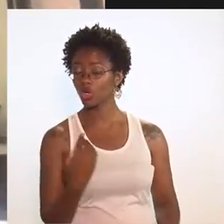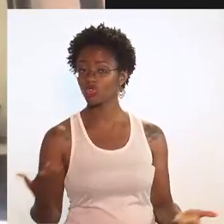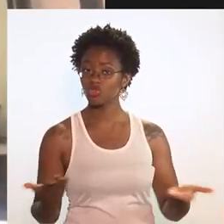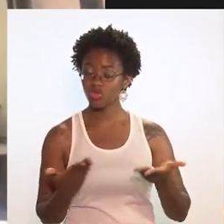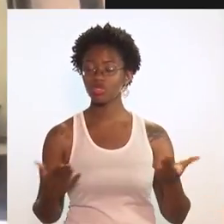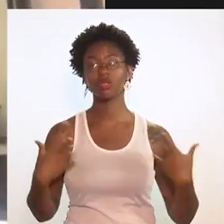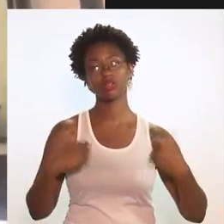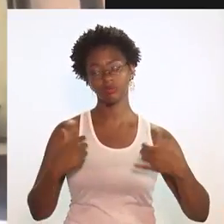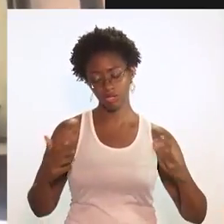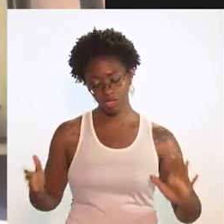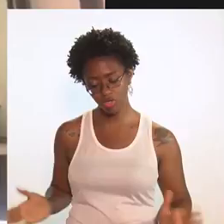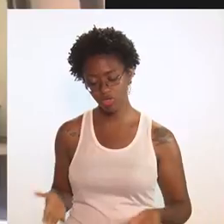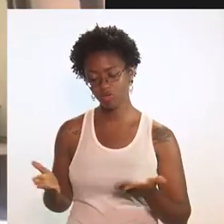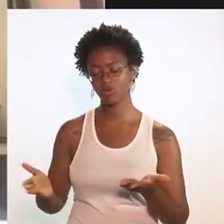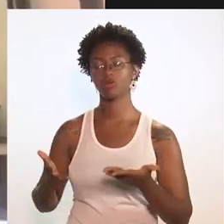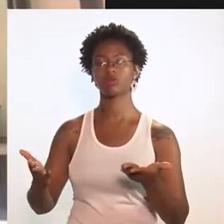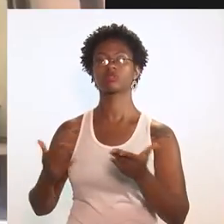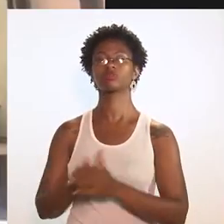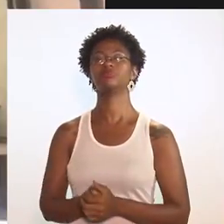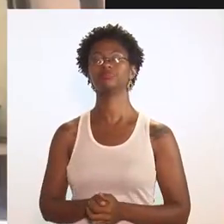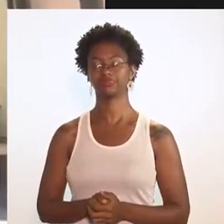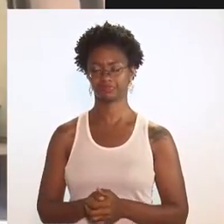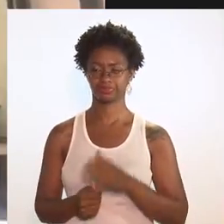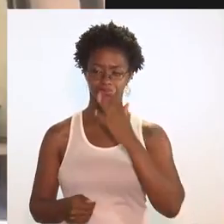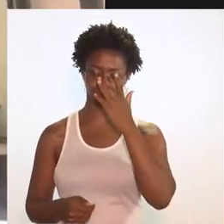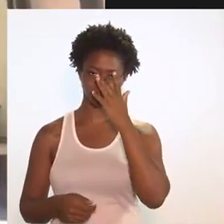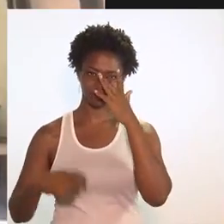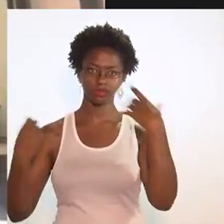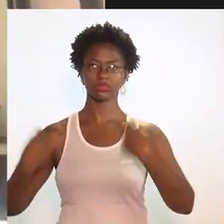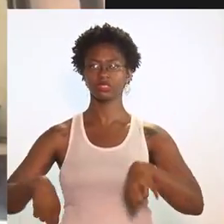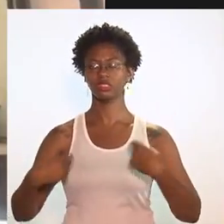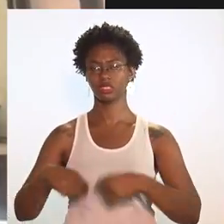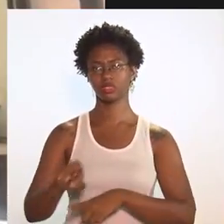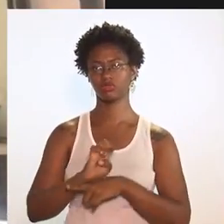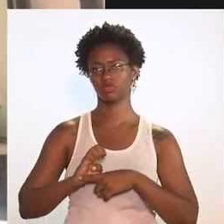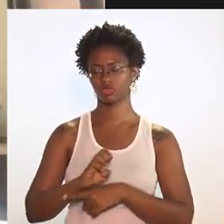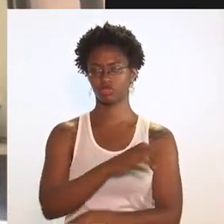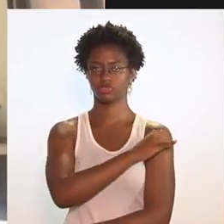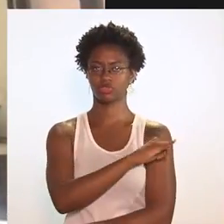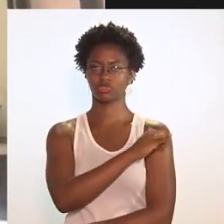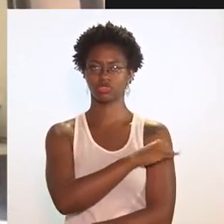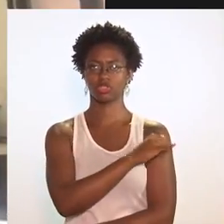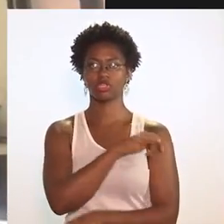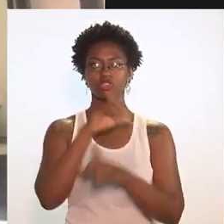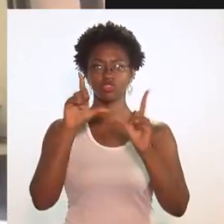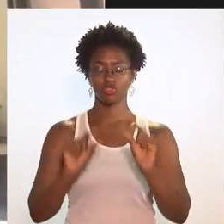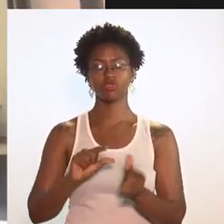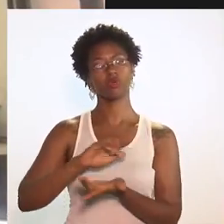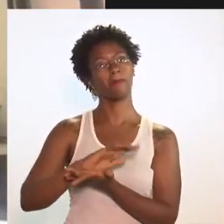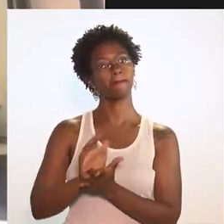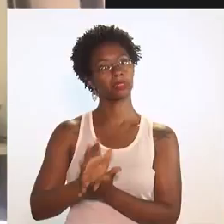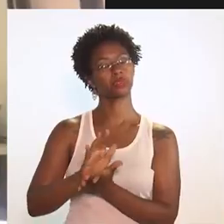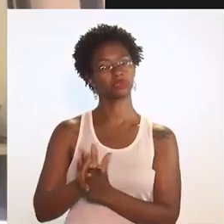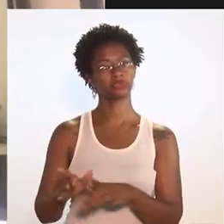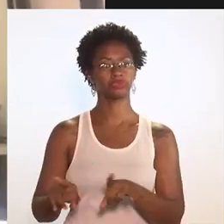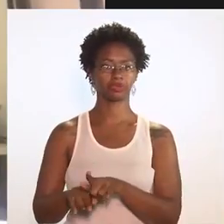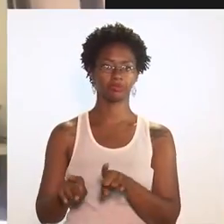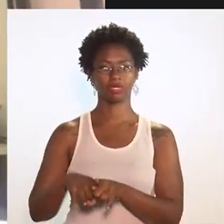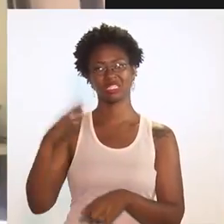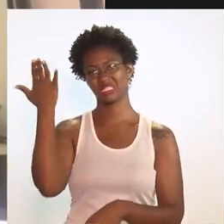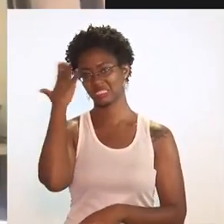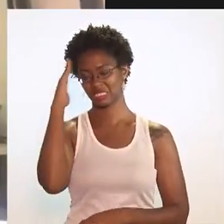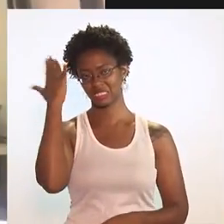A gente precisa sensibilizar o mercado de trabalho e a sociedade do Estado do Rio de Janeiro para reduzir o